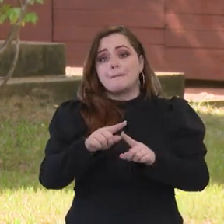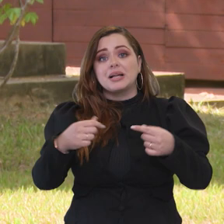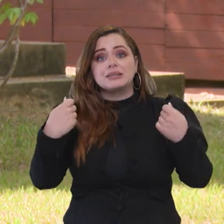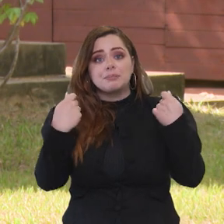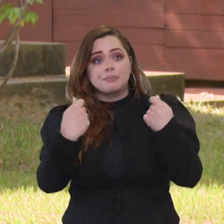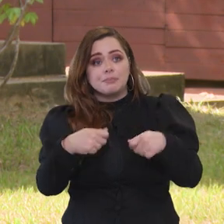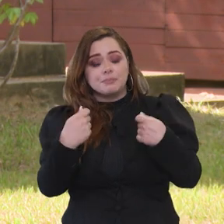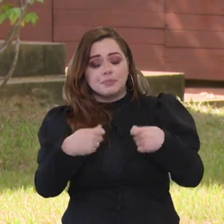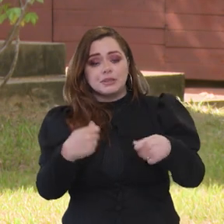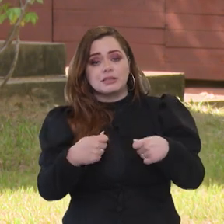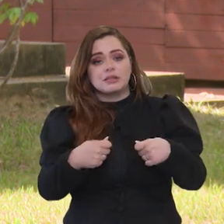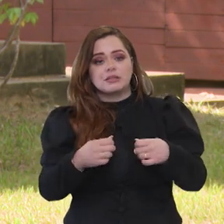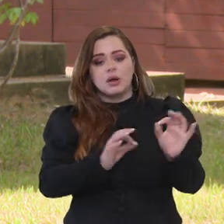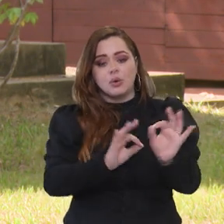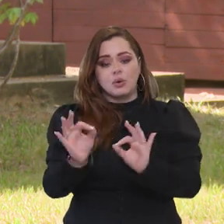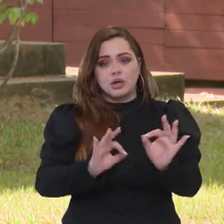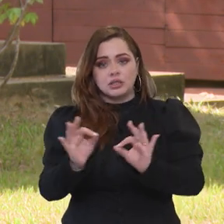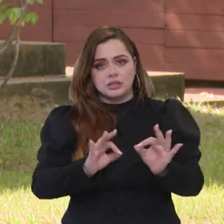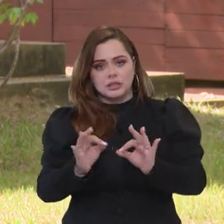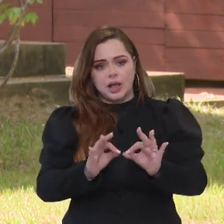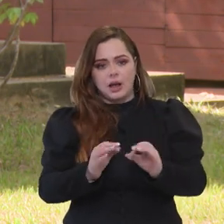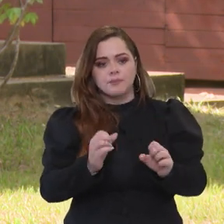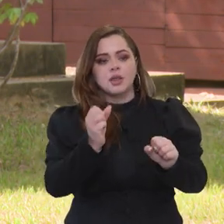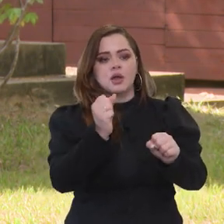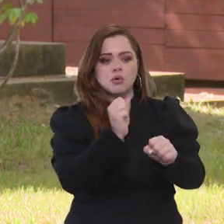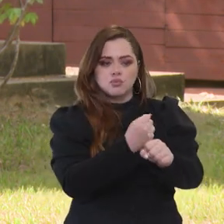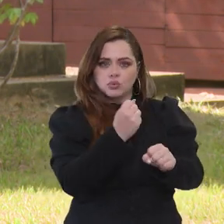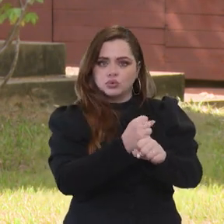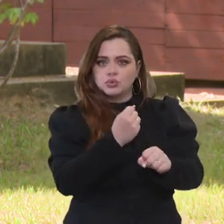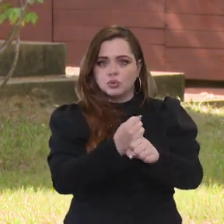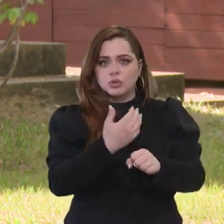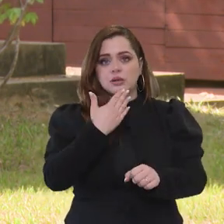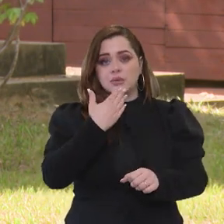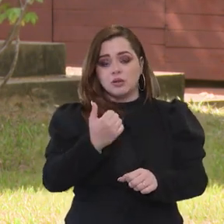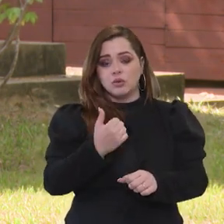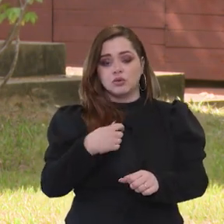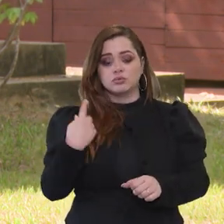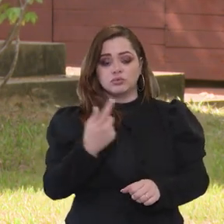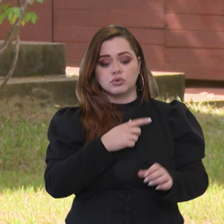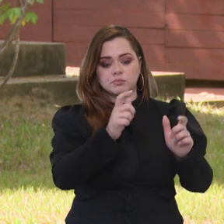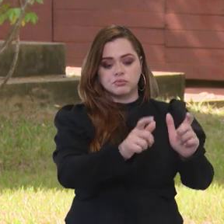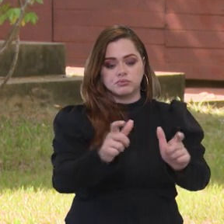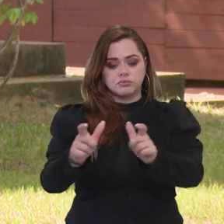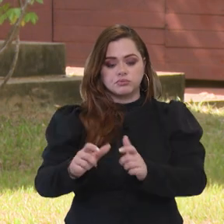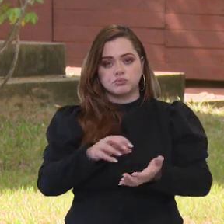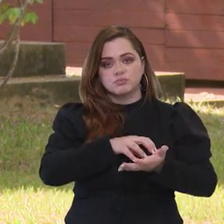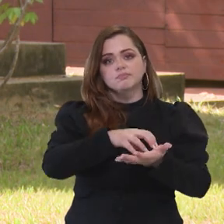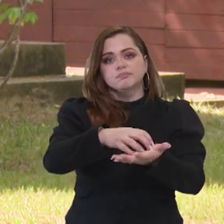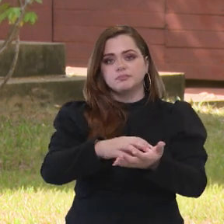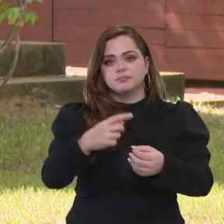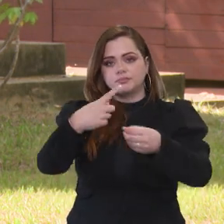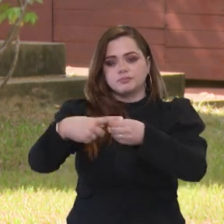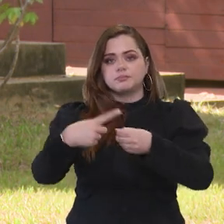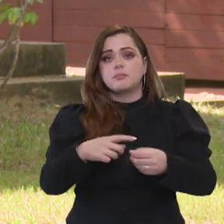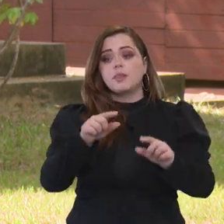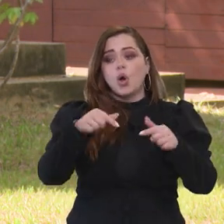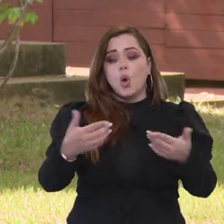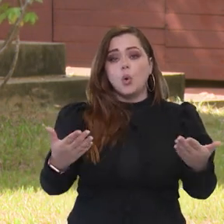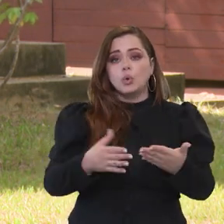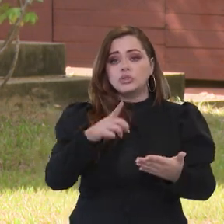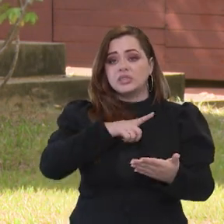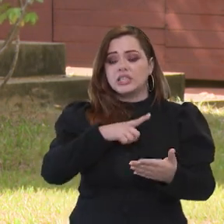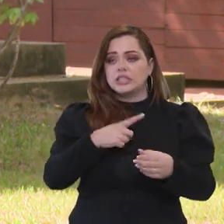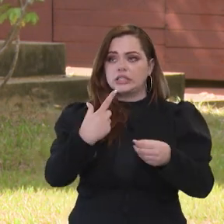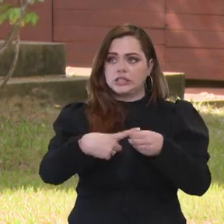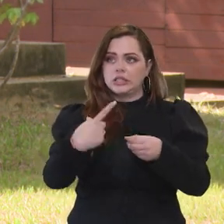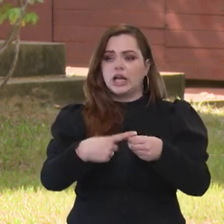mas também que a gente possa fazer uma requalificação dos nossos centros urbanos, que você tem hoje